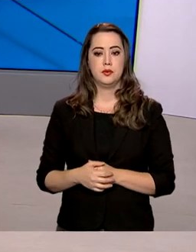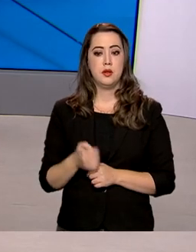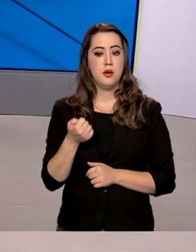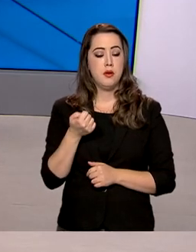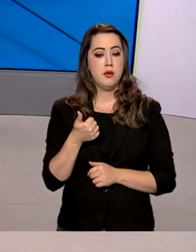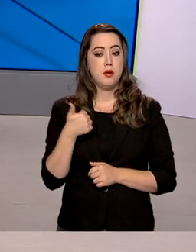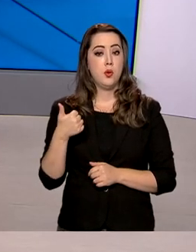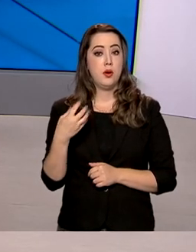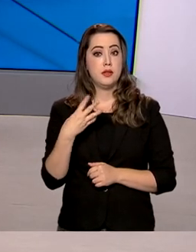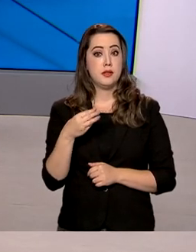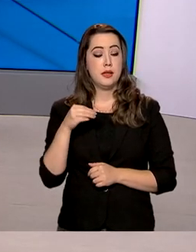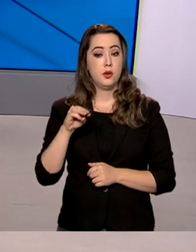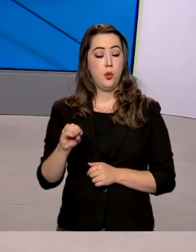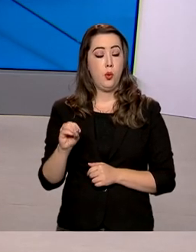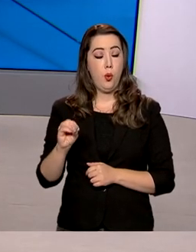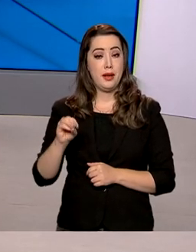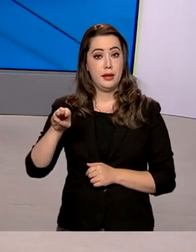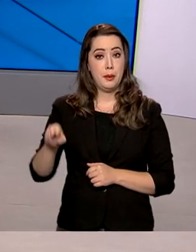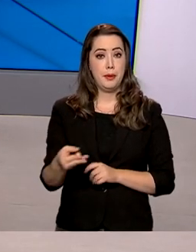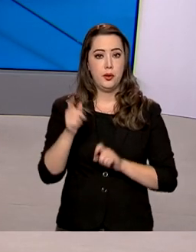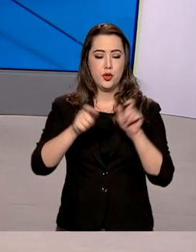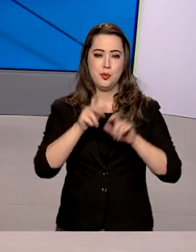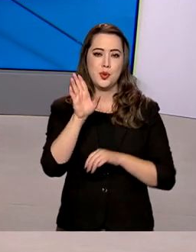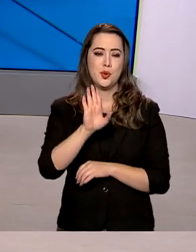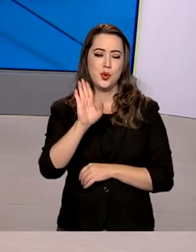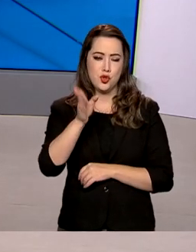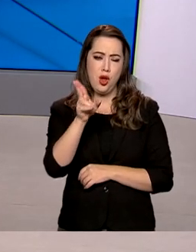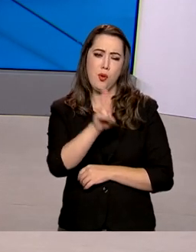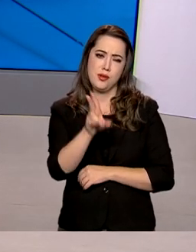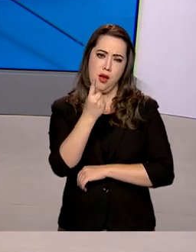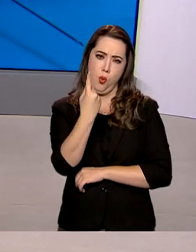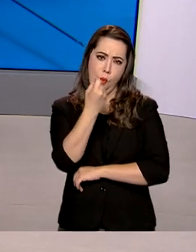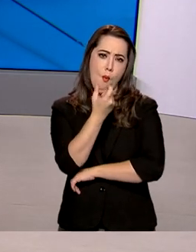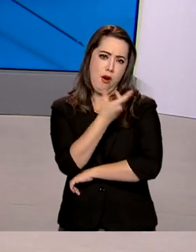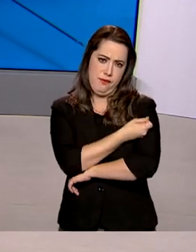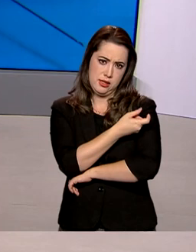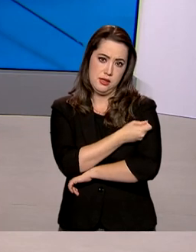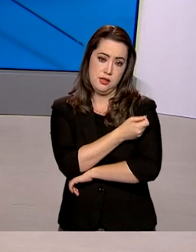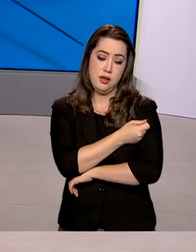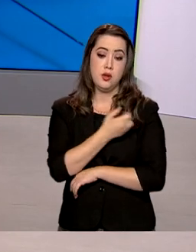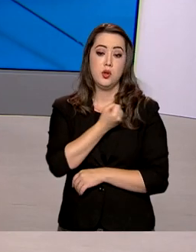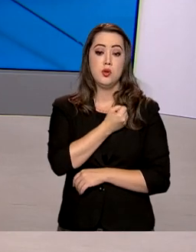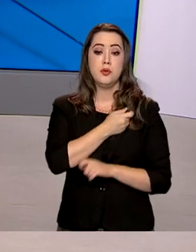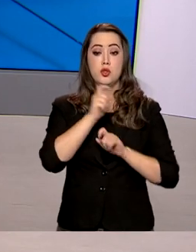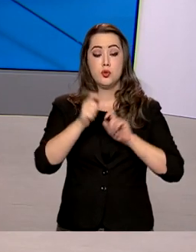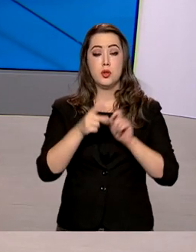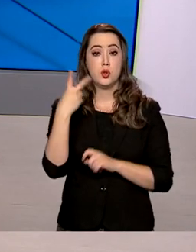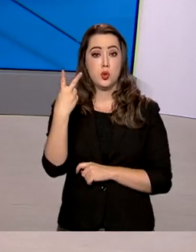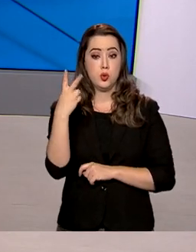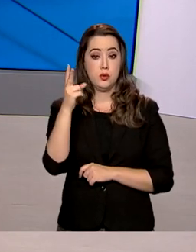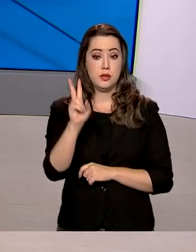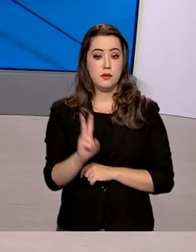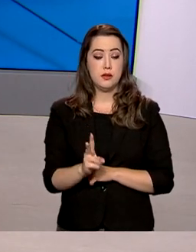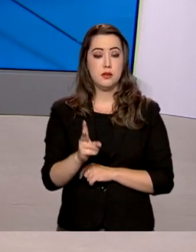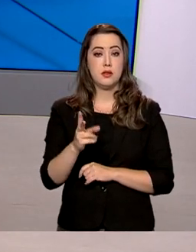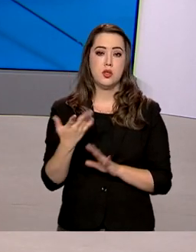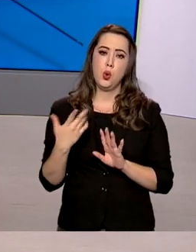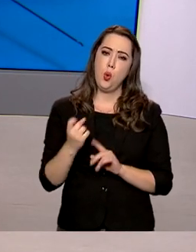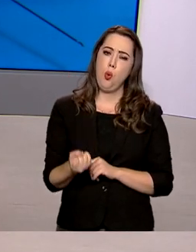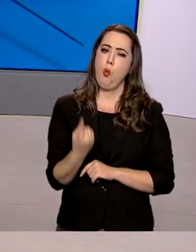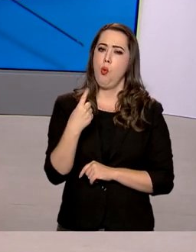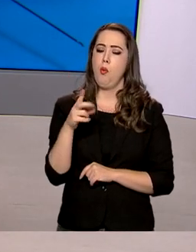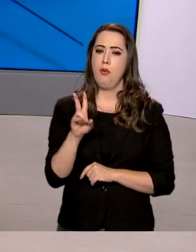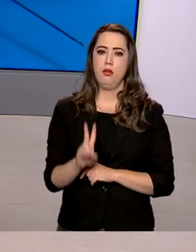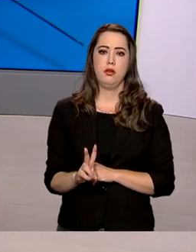Quase 140 milhões de pessoas tomaram a primeira dose da vacina e o número de brasileiros que tomaram as duas doses da vacina ou a dose